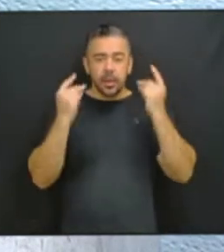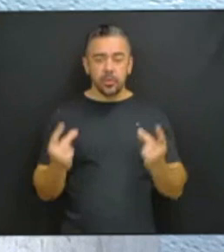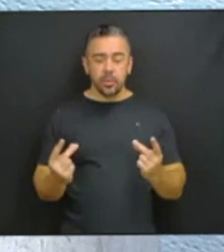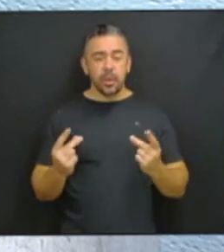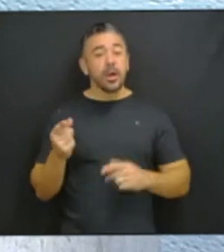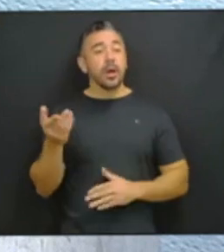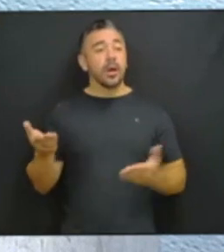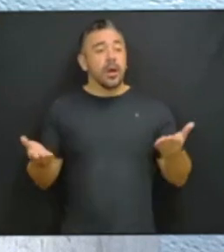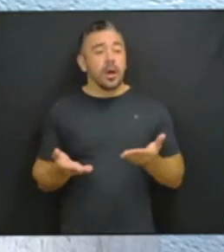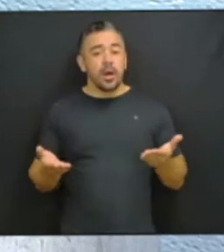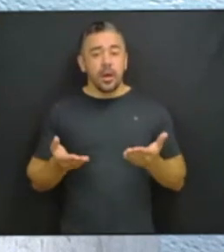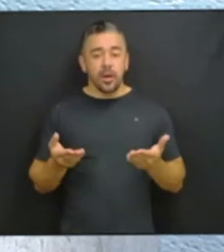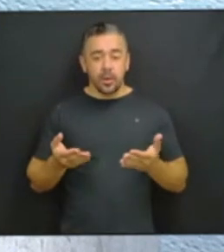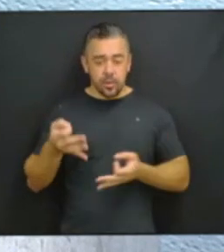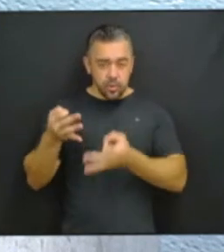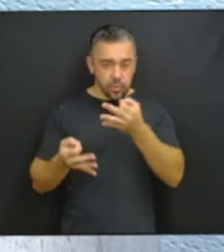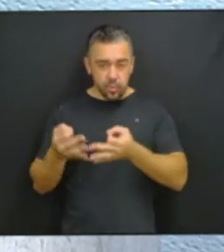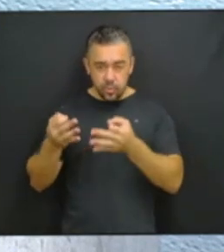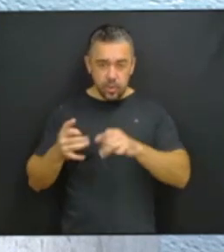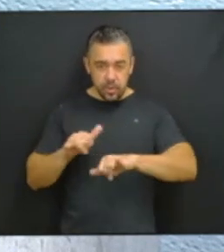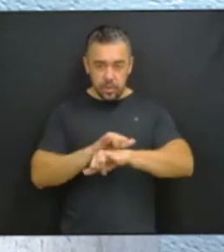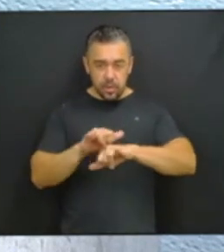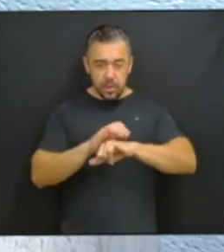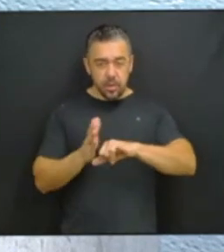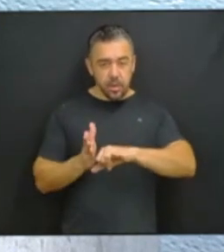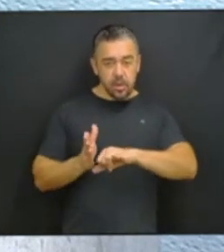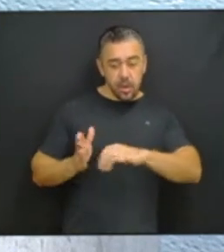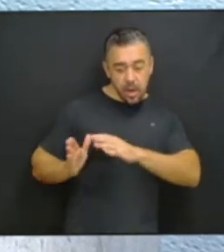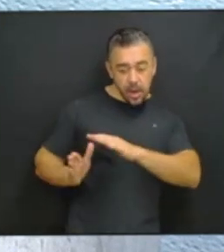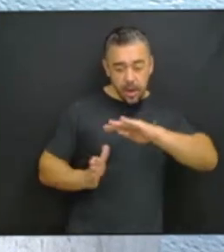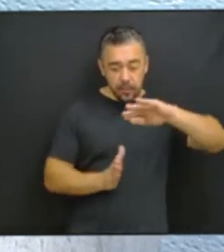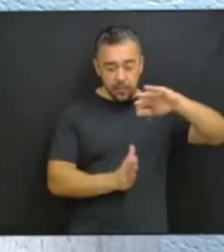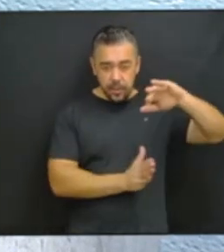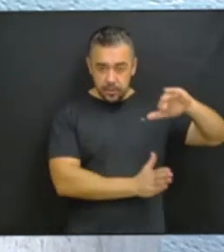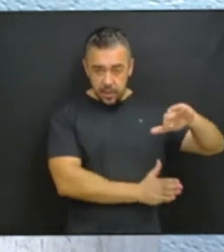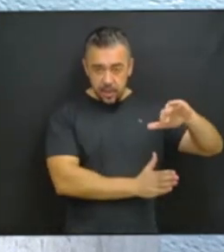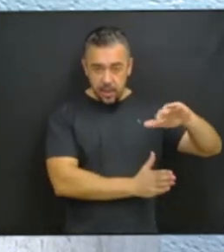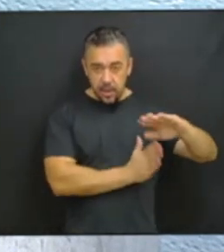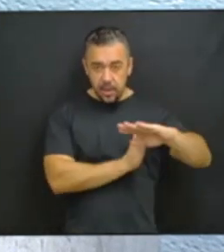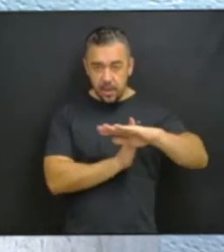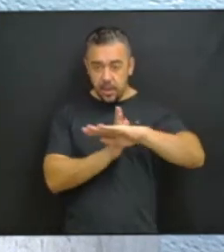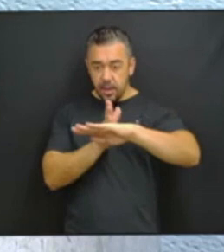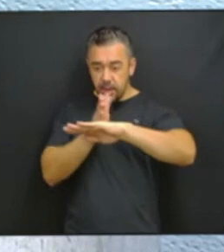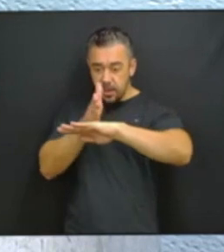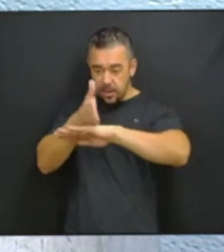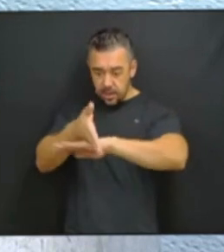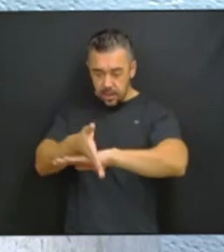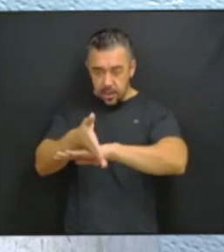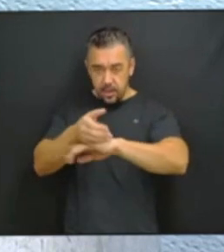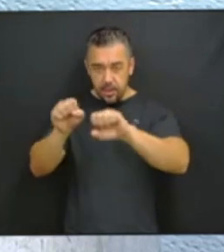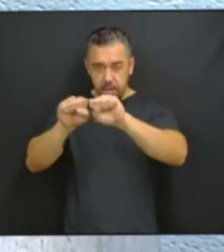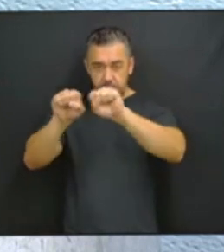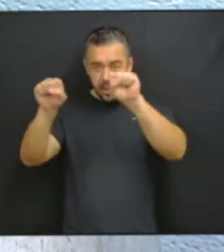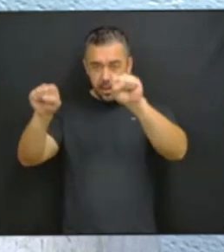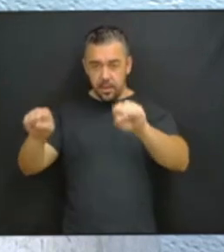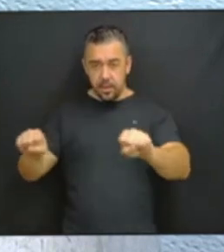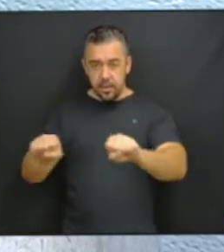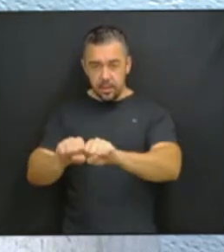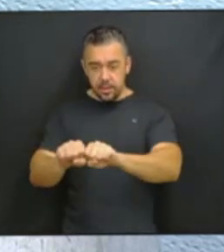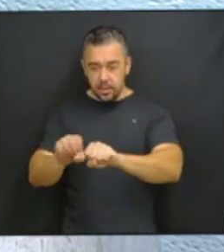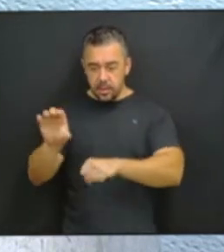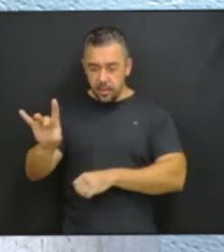juiz da Lava Jato, afastado, entre no sistema, capture o